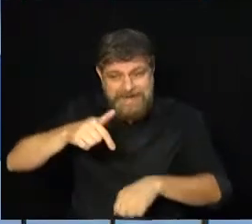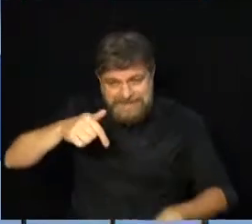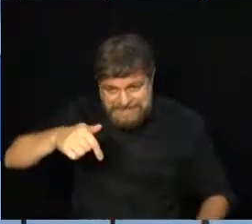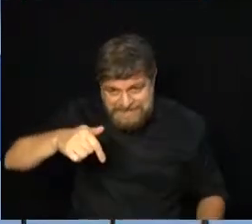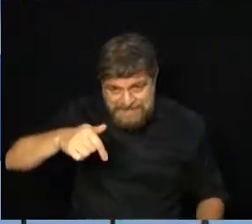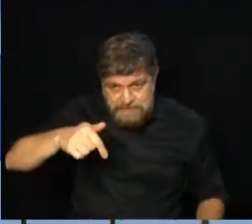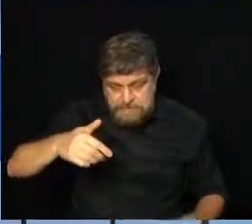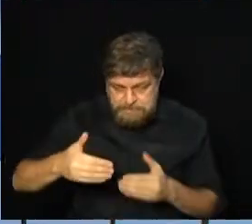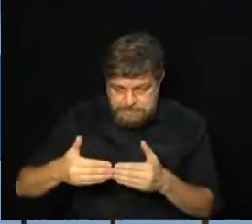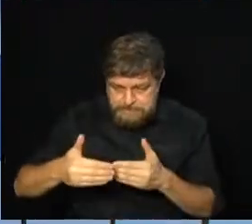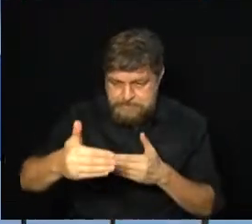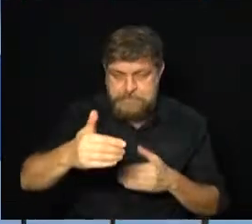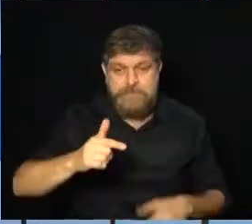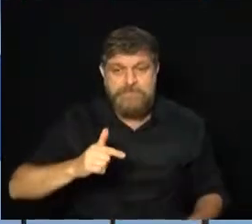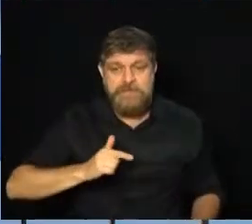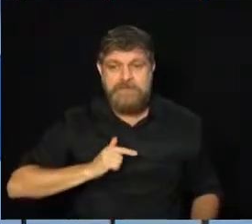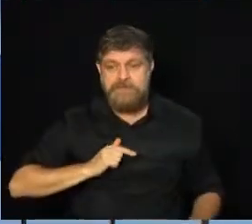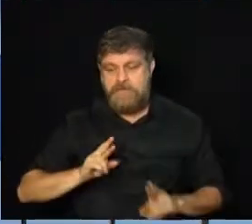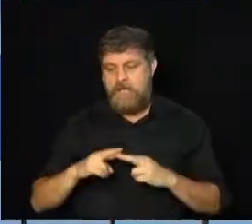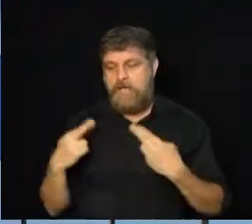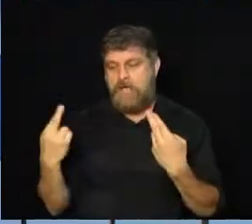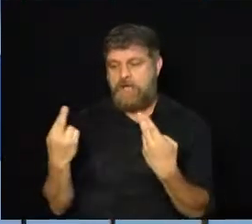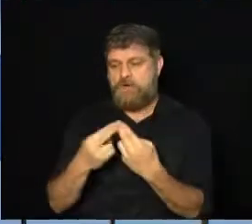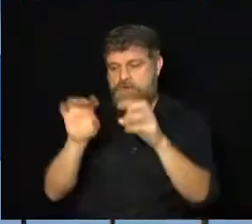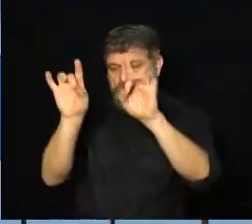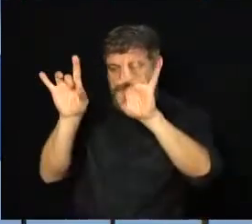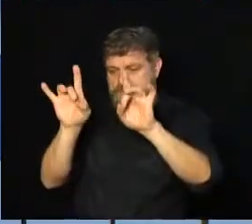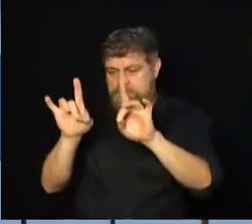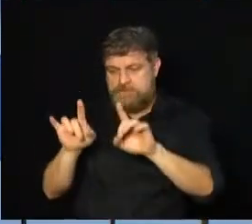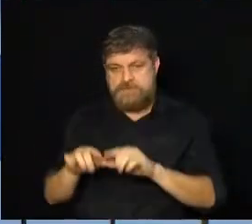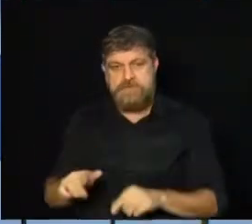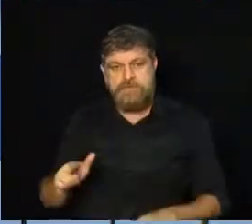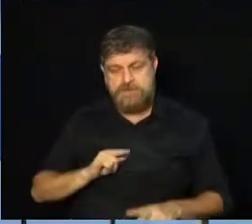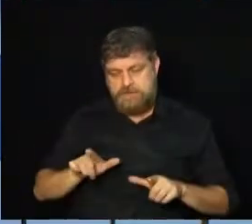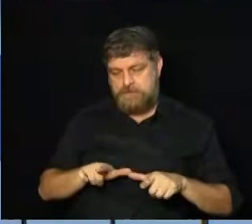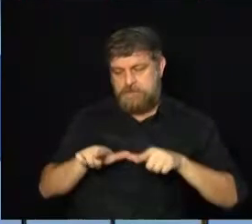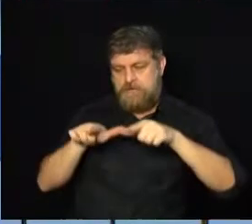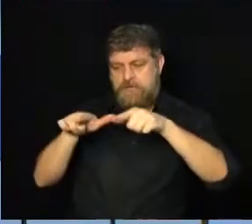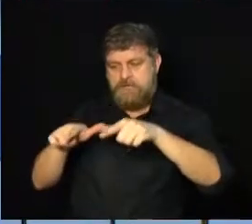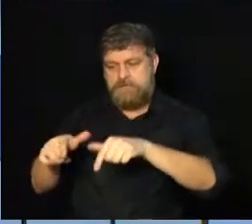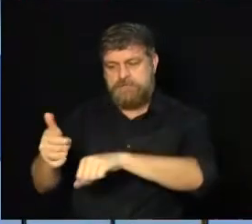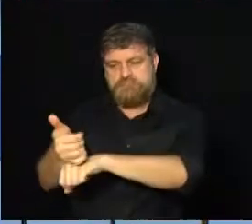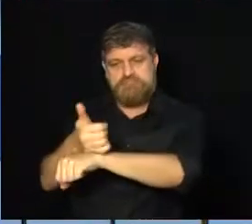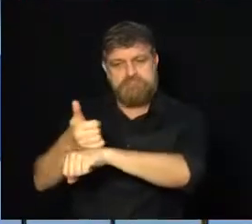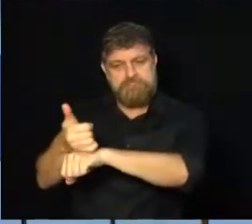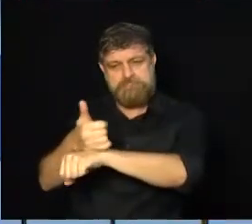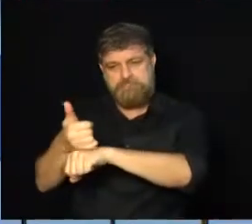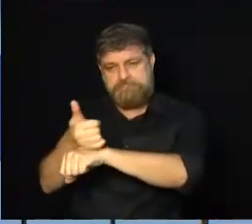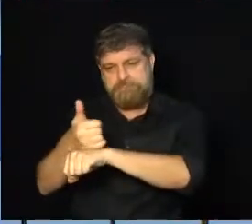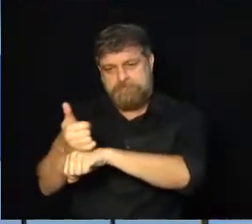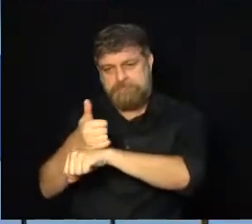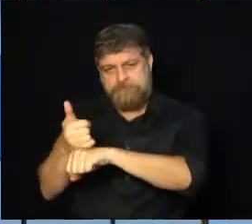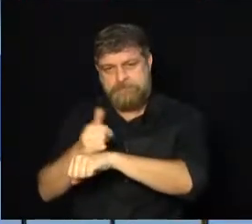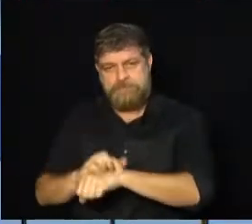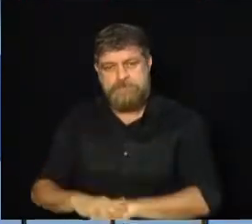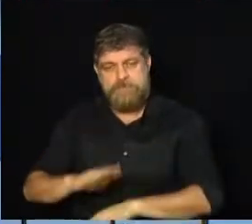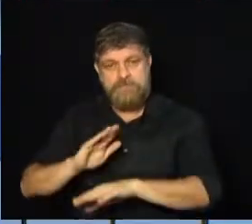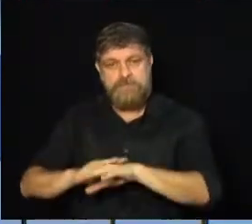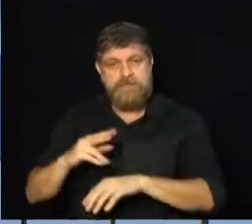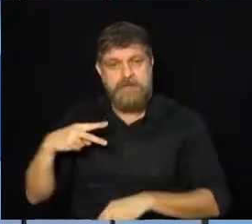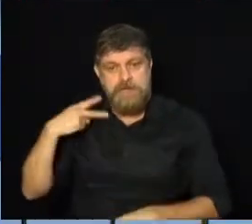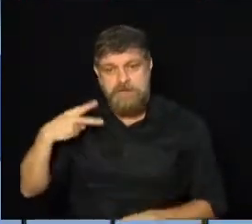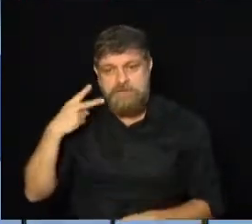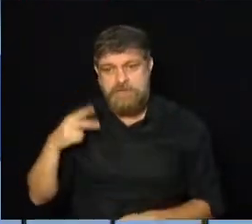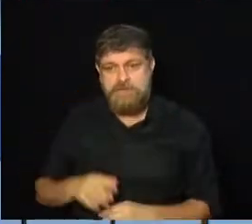horas, nós temos a reunião solene com a entrega do diploma de honra ao mérito, que será feita pelos vereadores